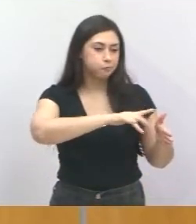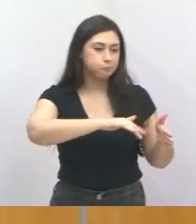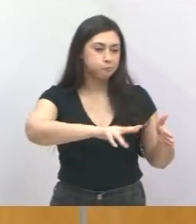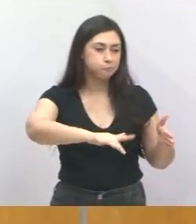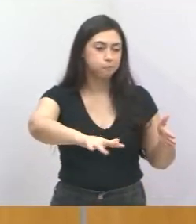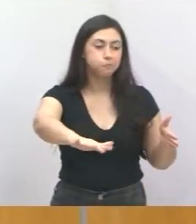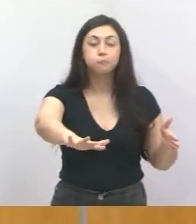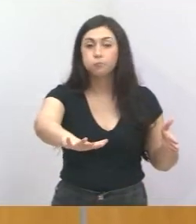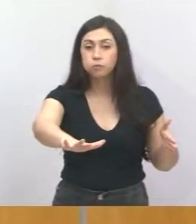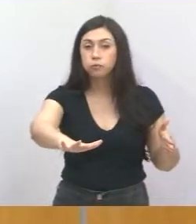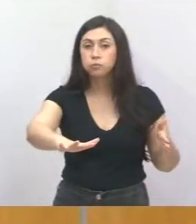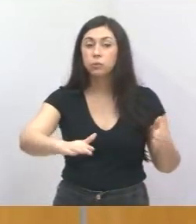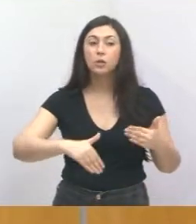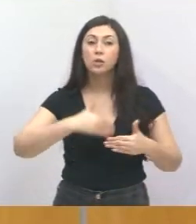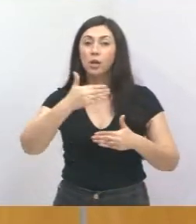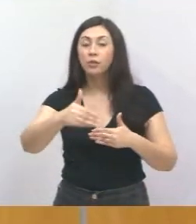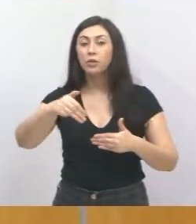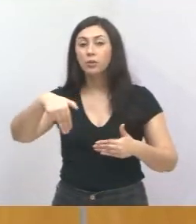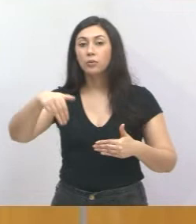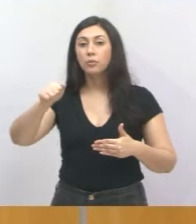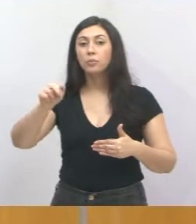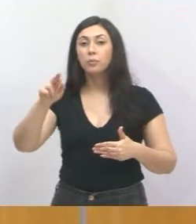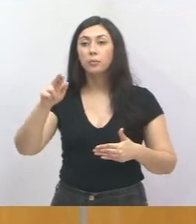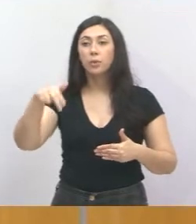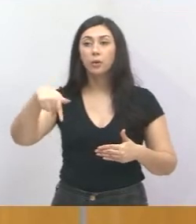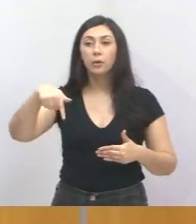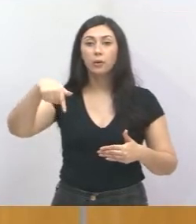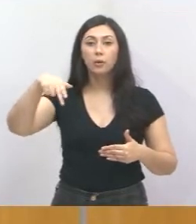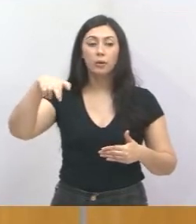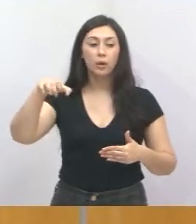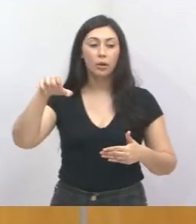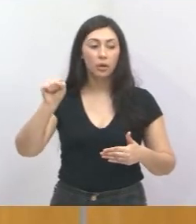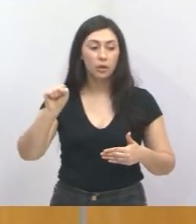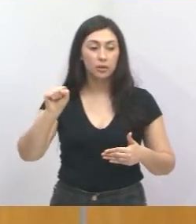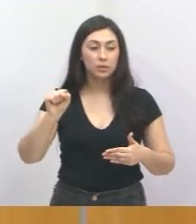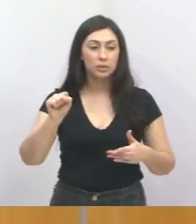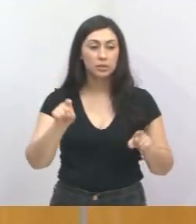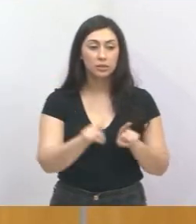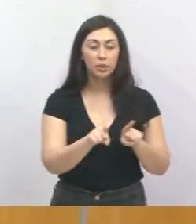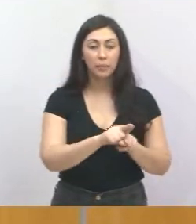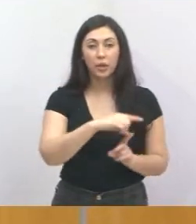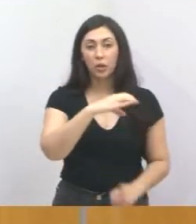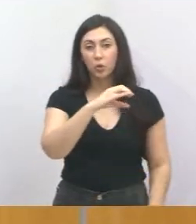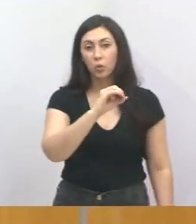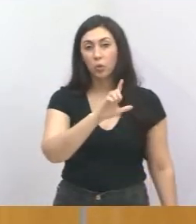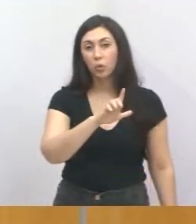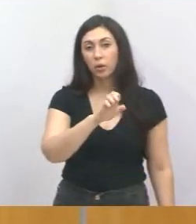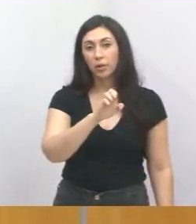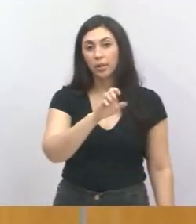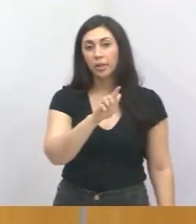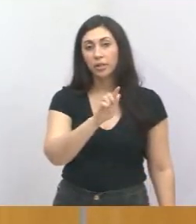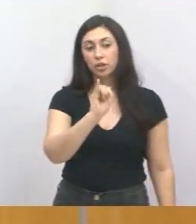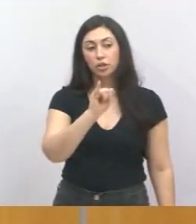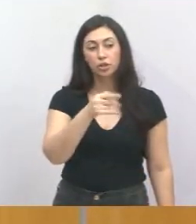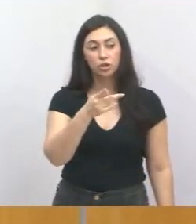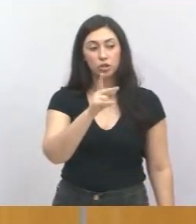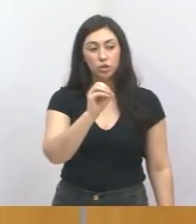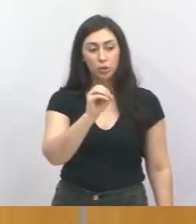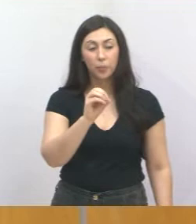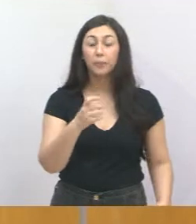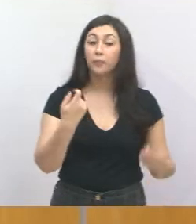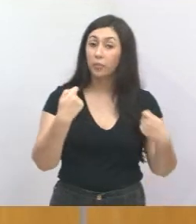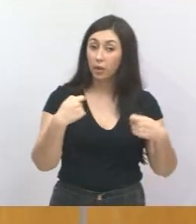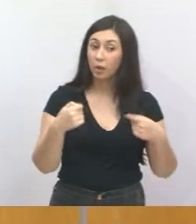Os piscinões ali em frente ao Jardim do Marquês, ali em frente ao Jardim Coleginho. Foi preciso até